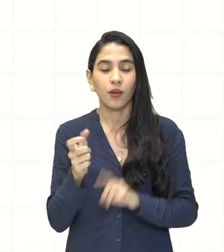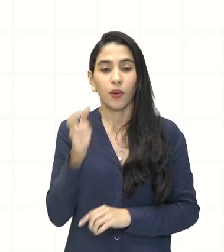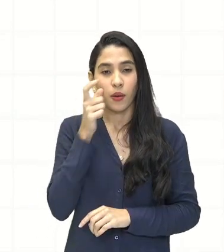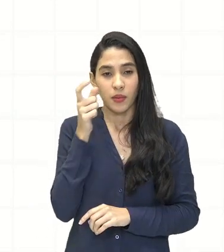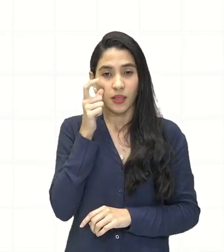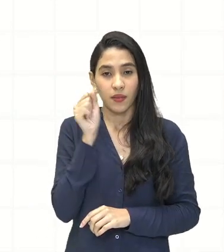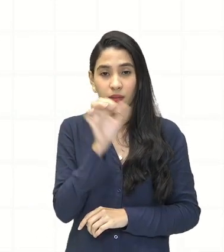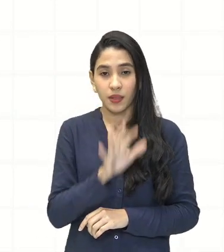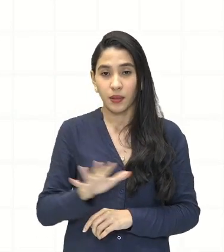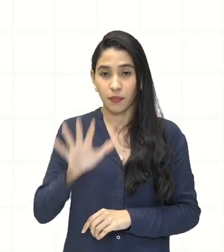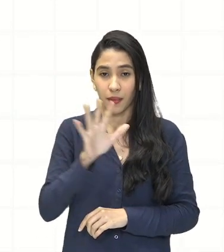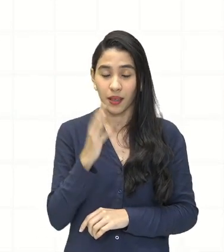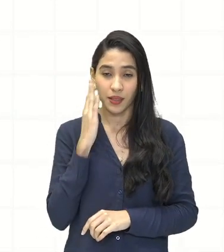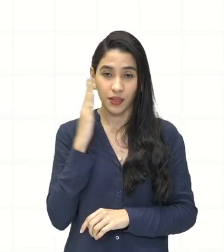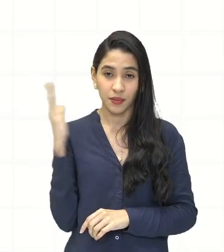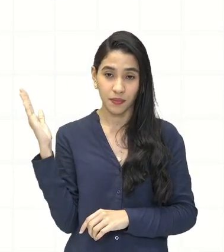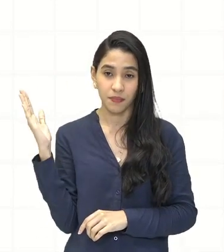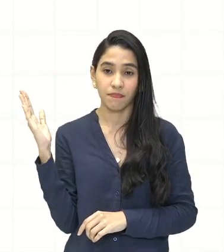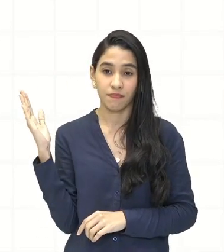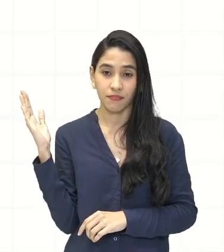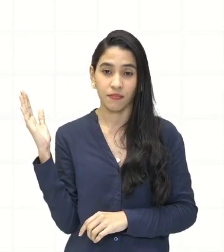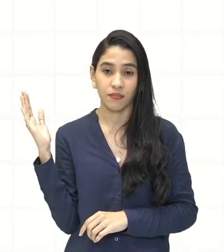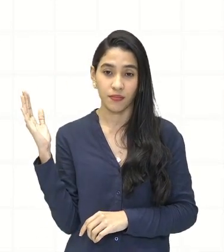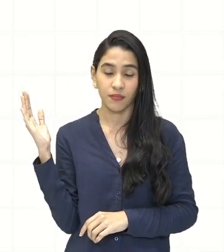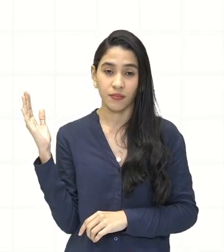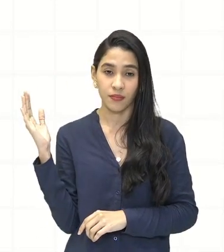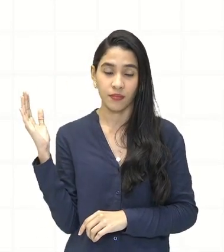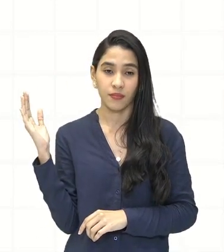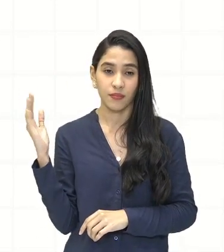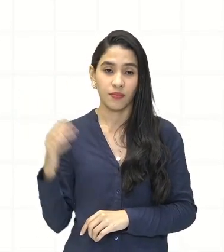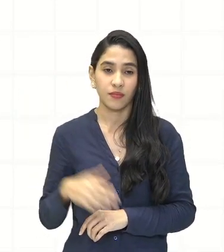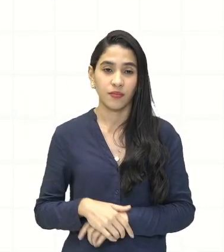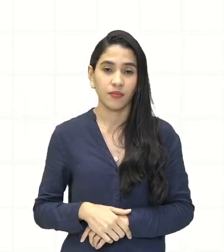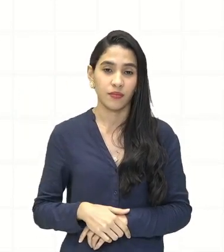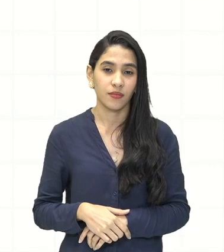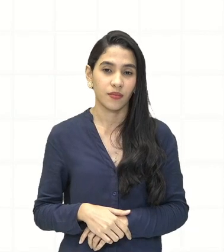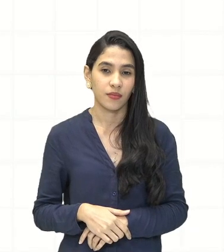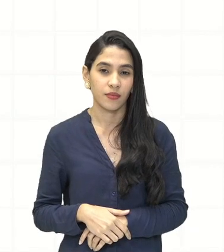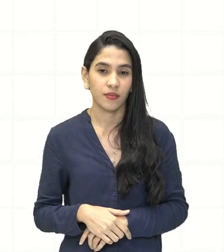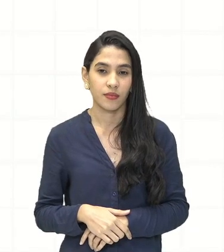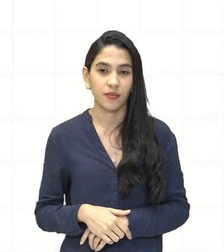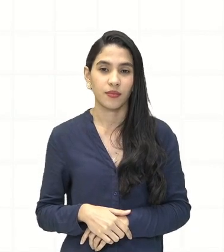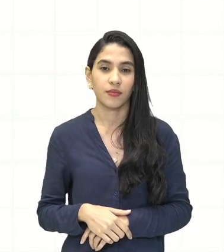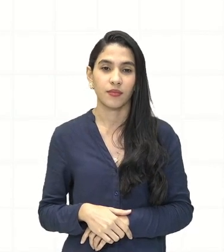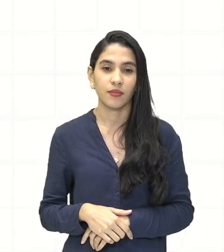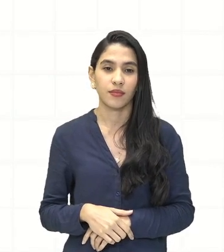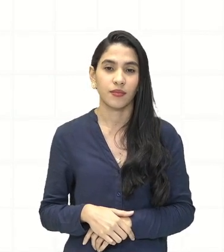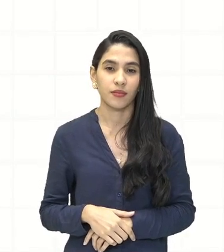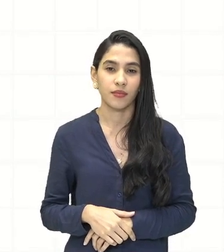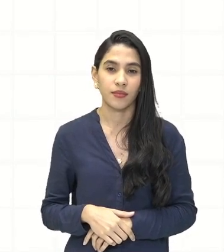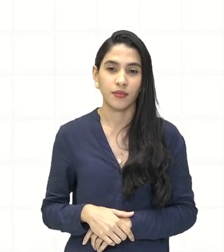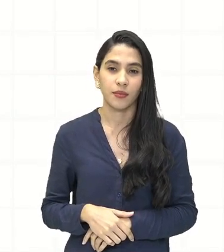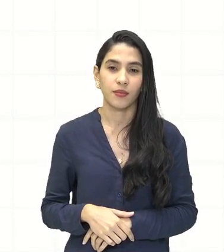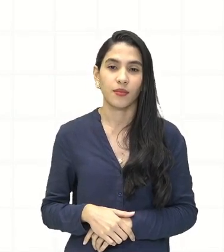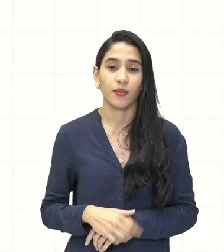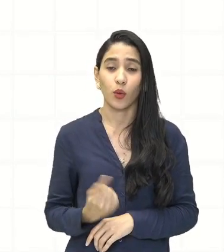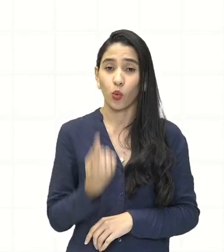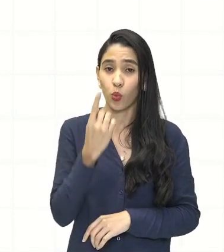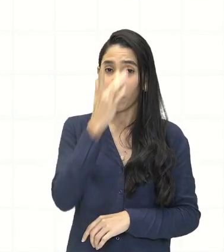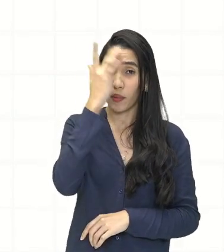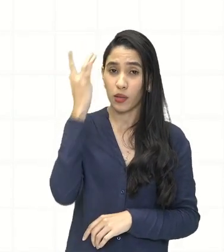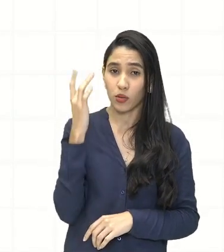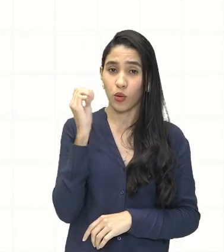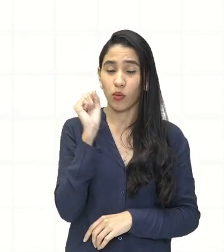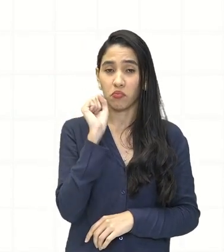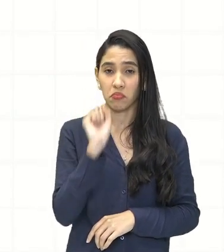essa imagem que demonstra bem o que é a desigualdade social. Eu tenho aqui, no caso, uma pessoa que pode ser